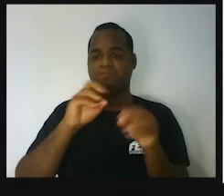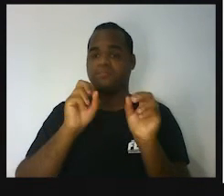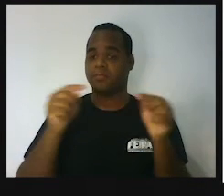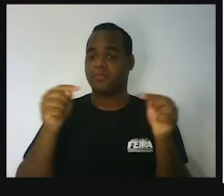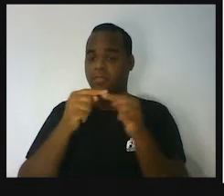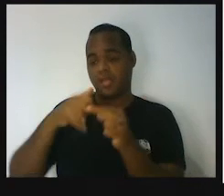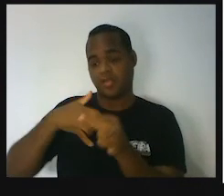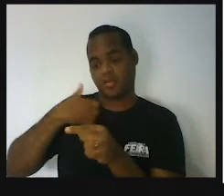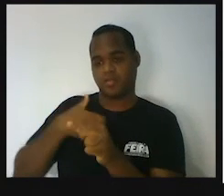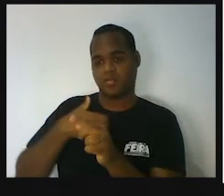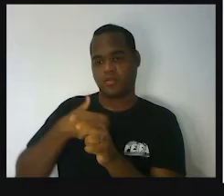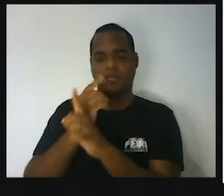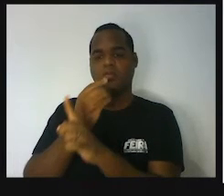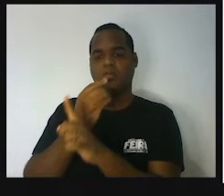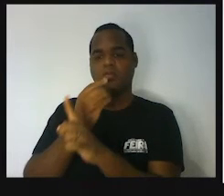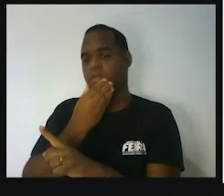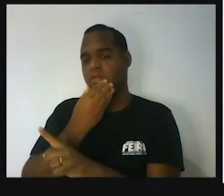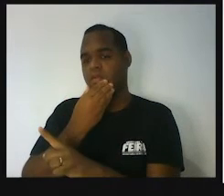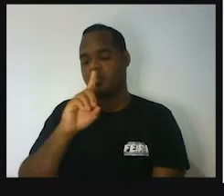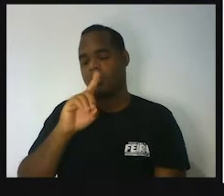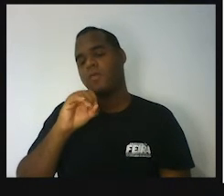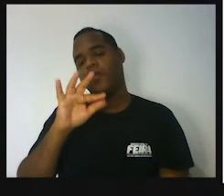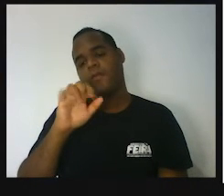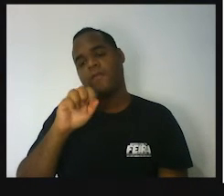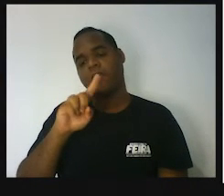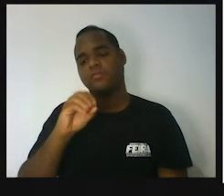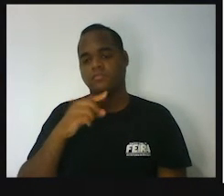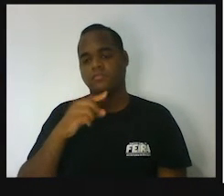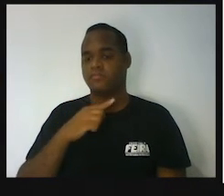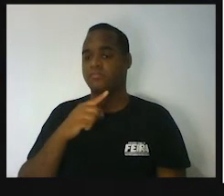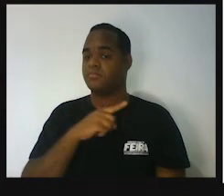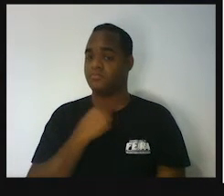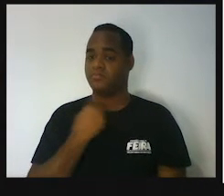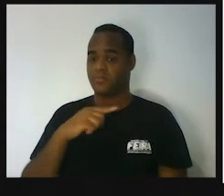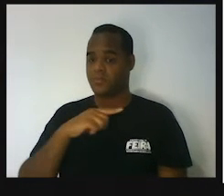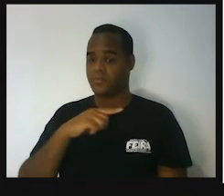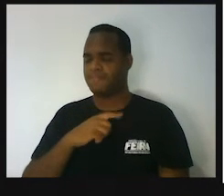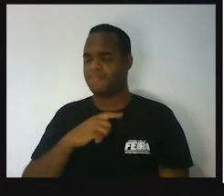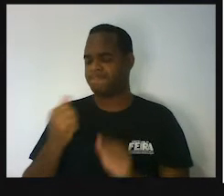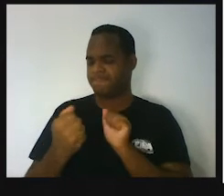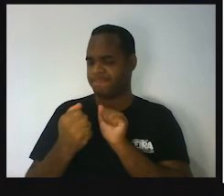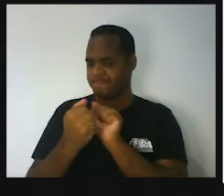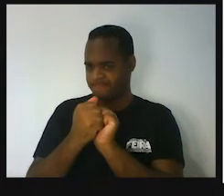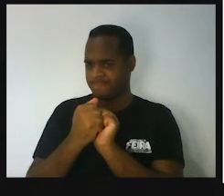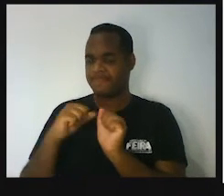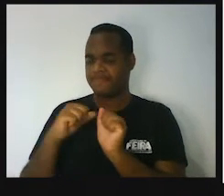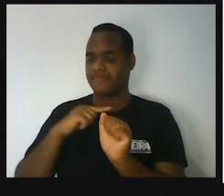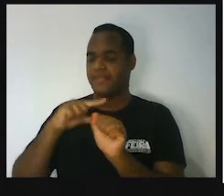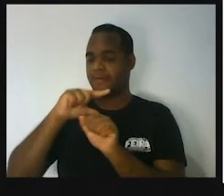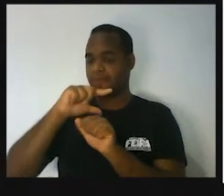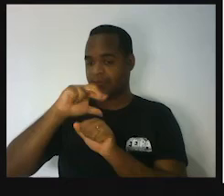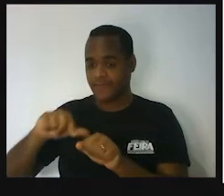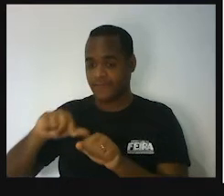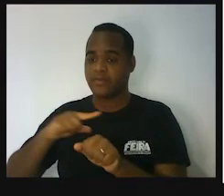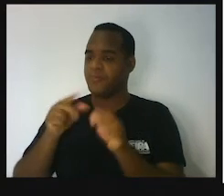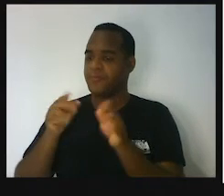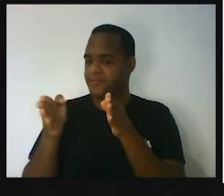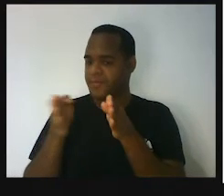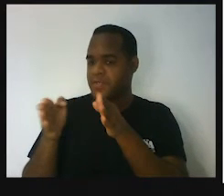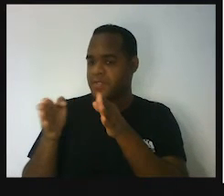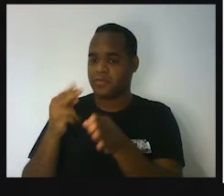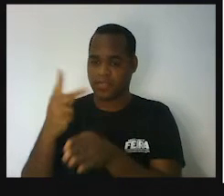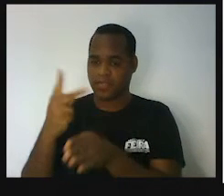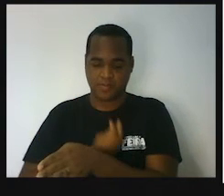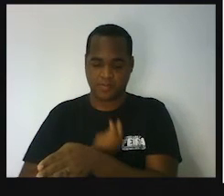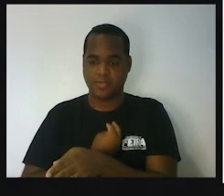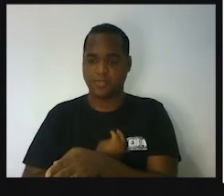qual Diofanto morreu. Mas só tem um detalhe. Juntando todos esses períodos da vida